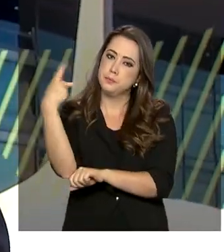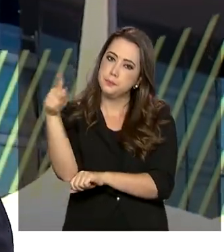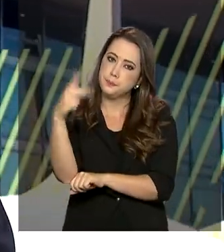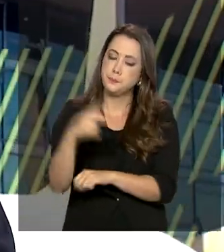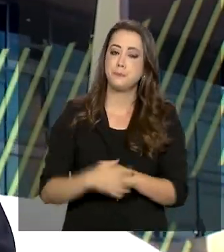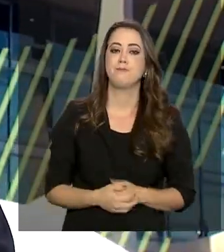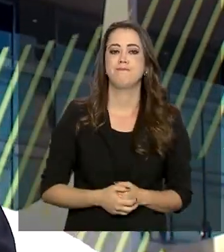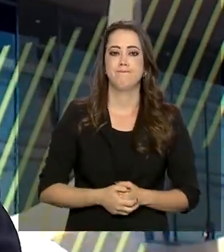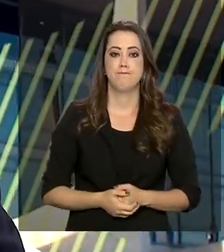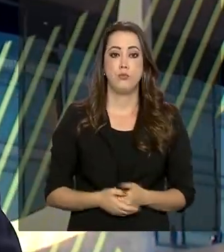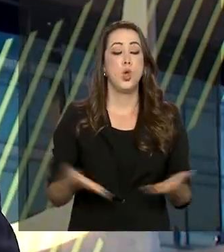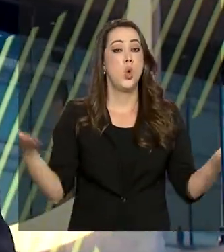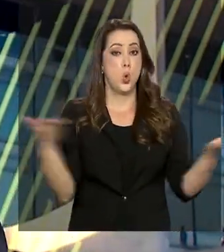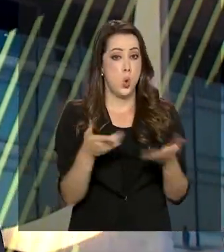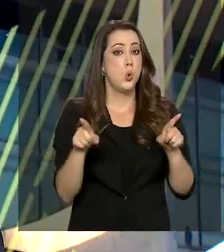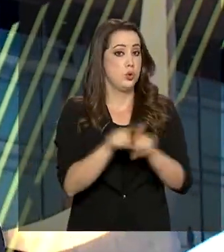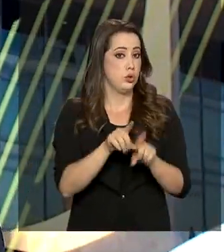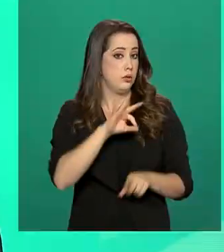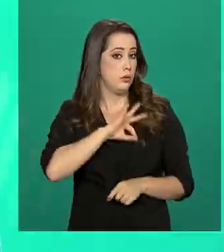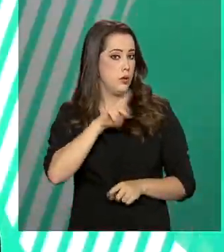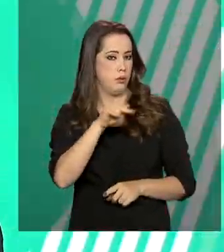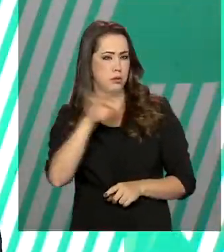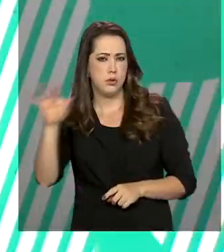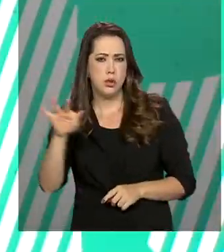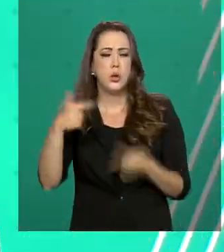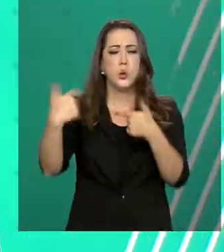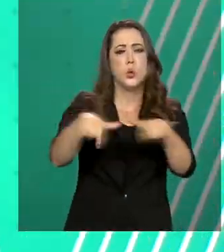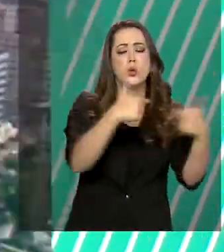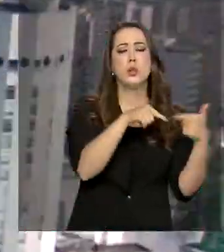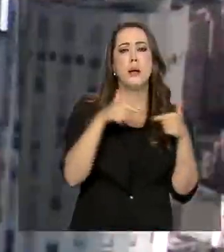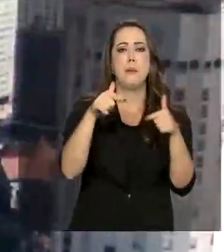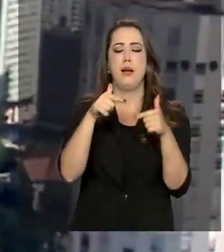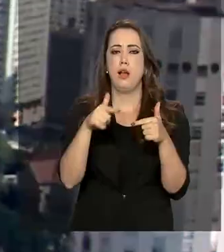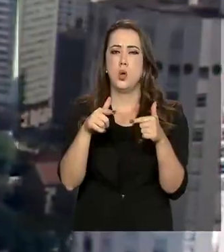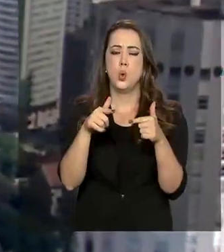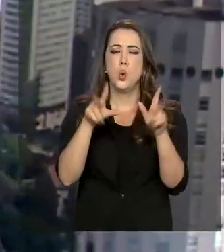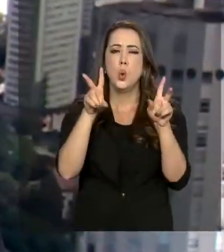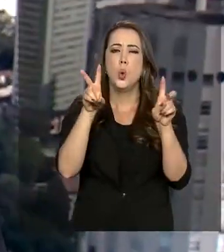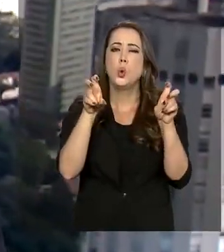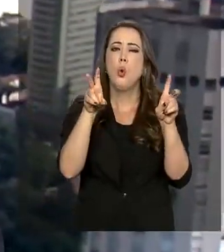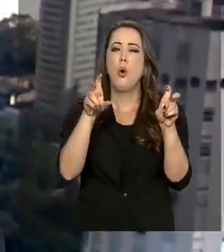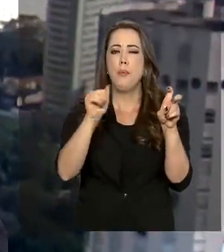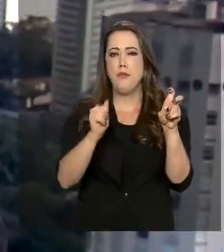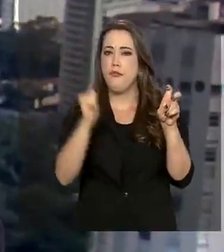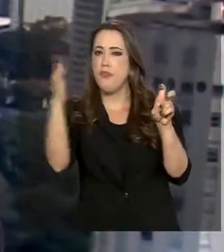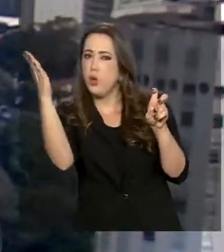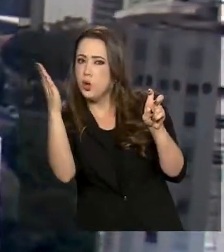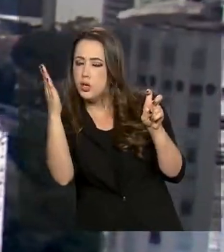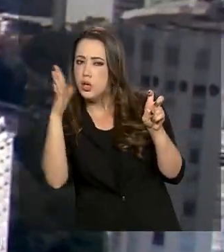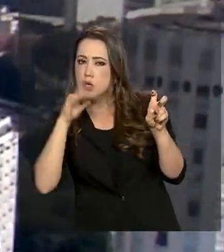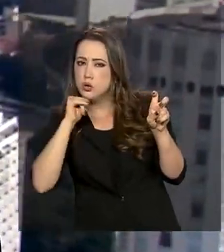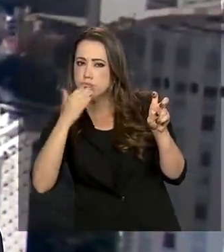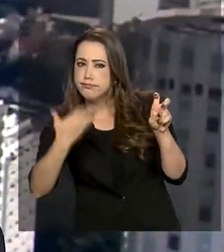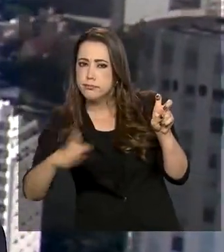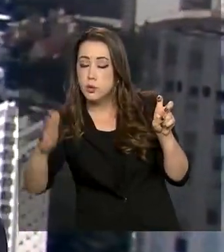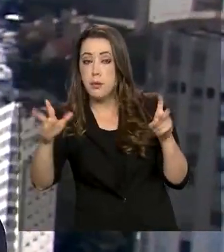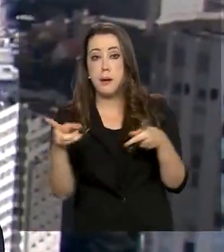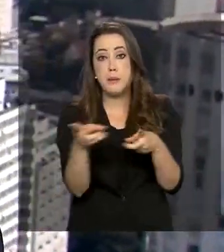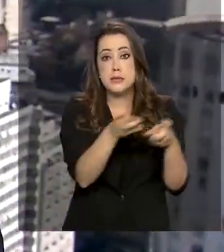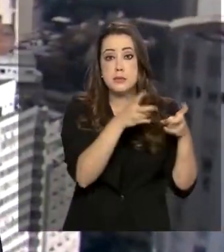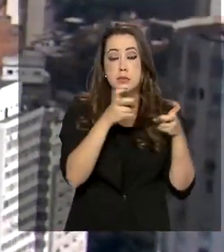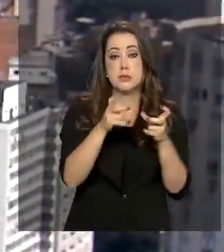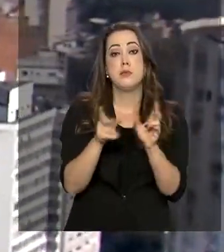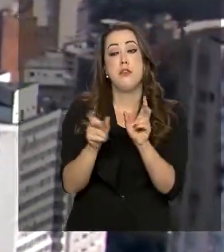E hoje também a Polícia Federal realizou a Operação Além Mar, que investiga esquema de tráfico internacional de drogas